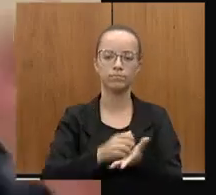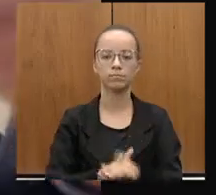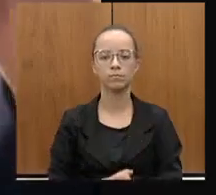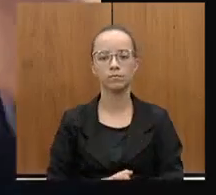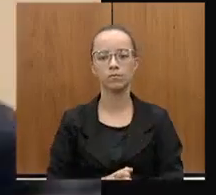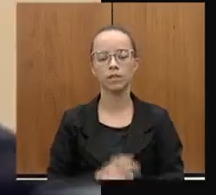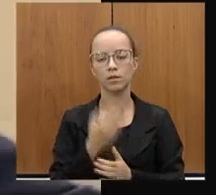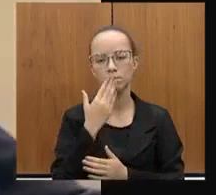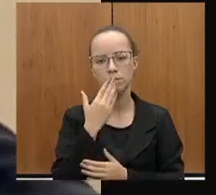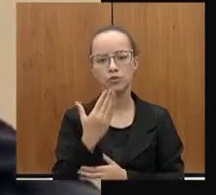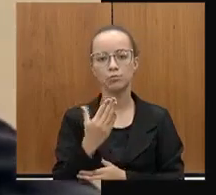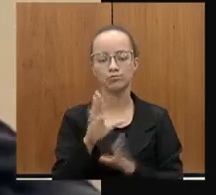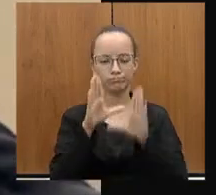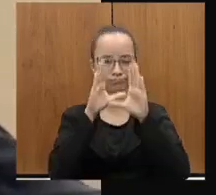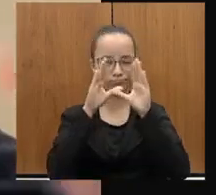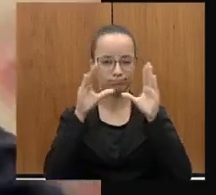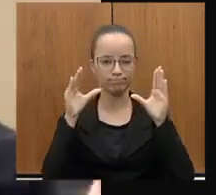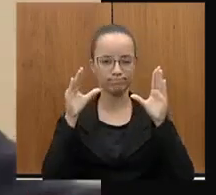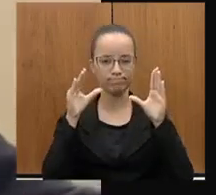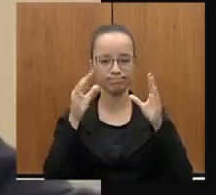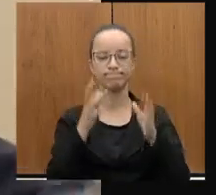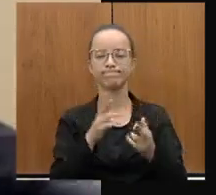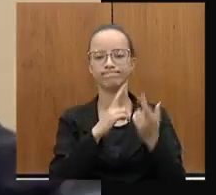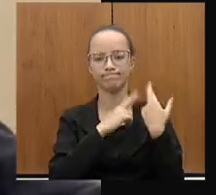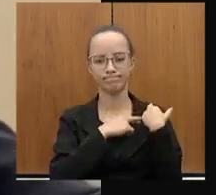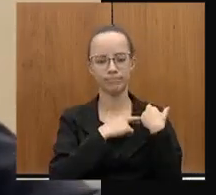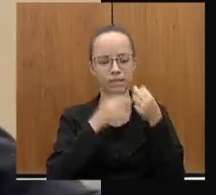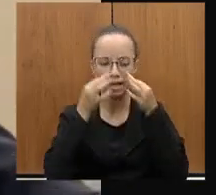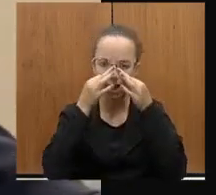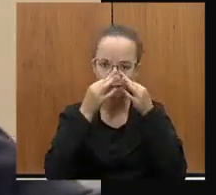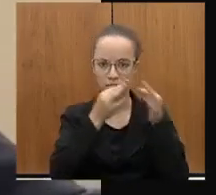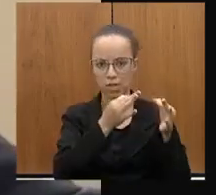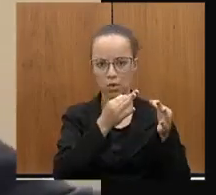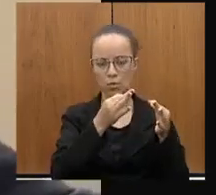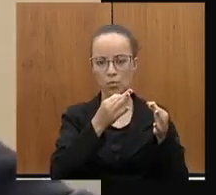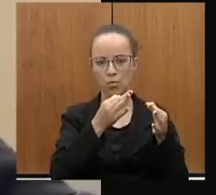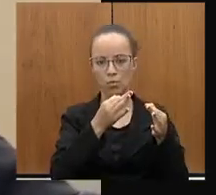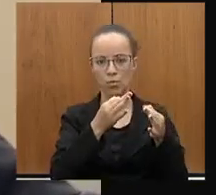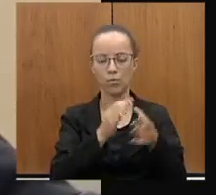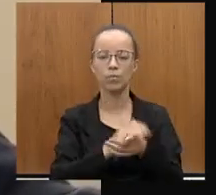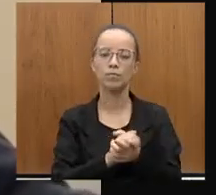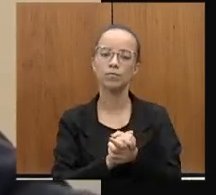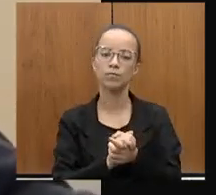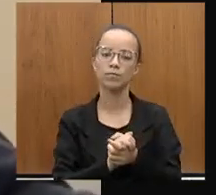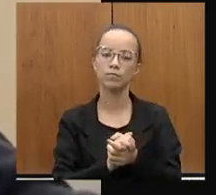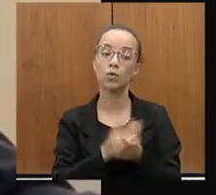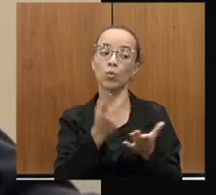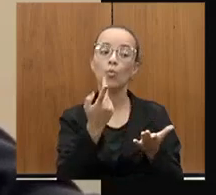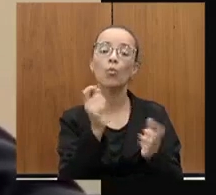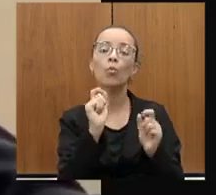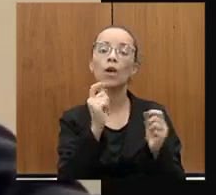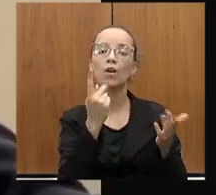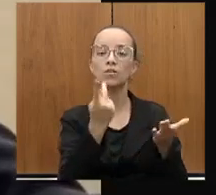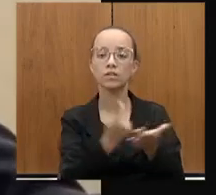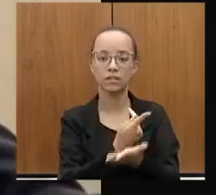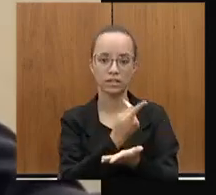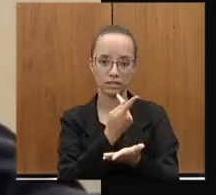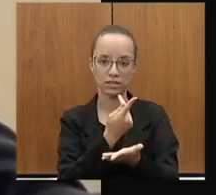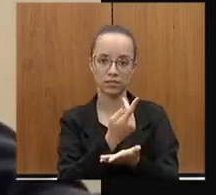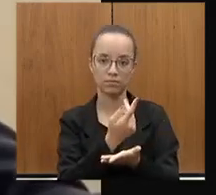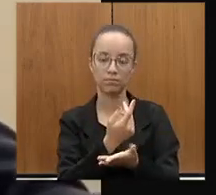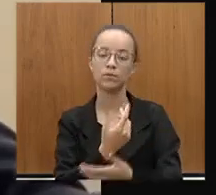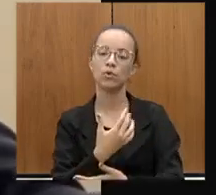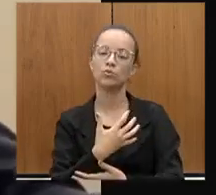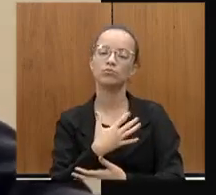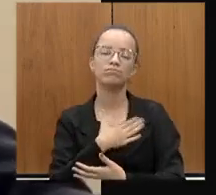pedimos celeridade, celeridade, toda atenção para com a situação dos nossos queridos